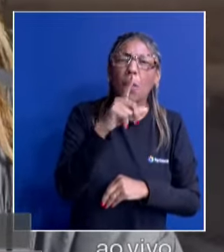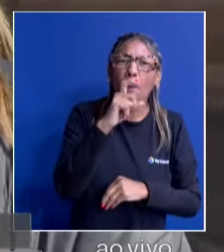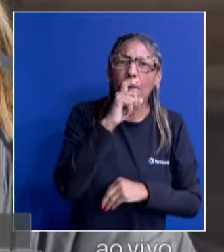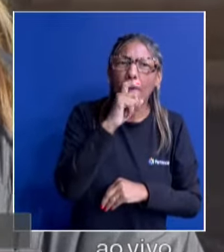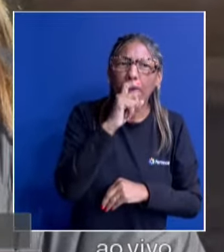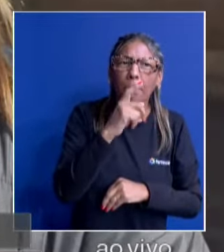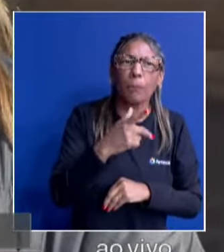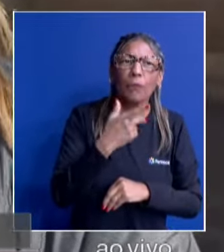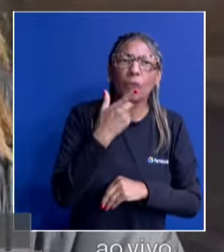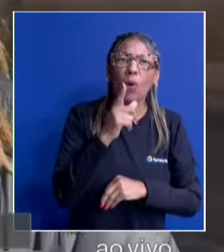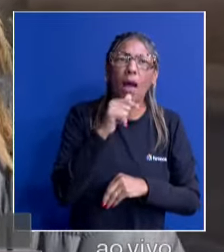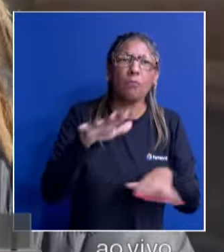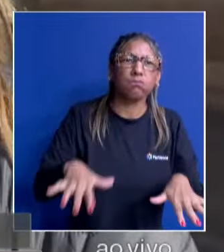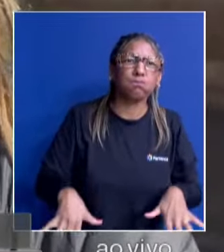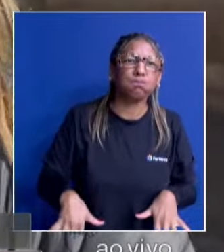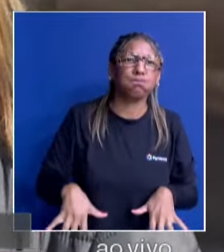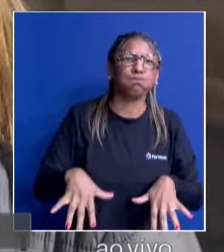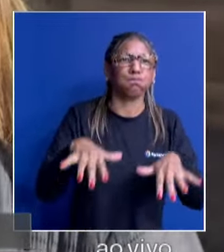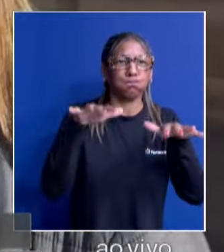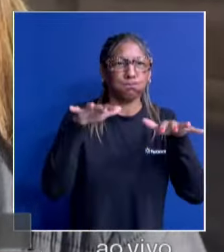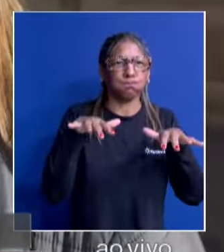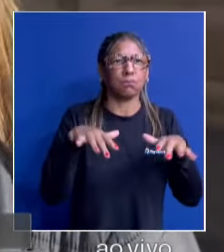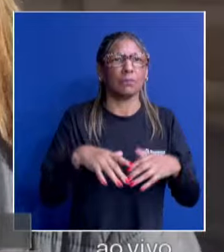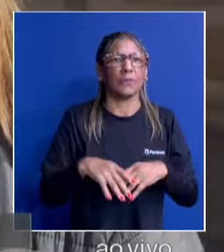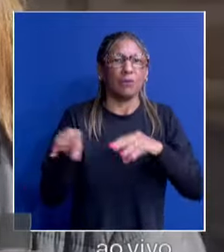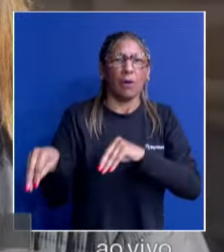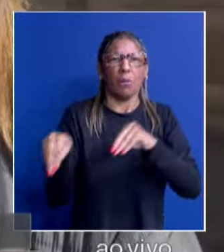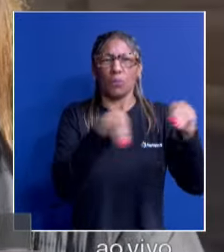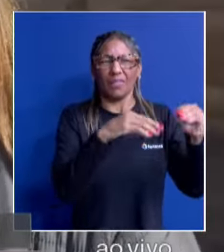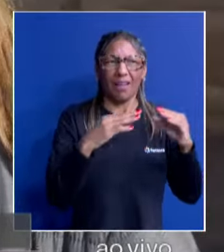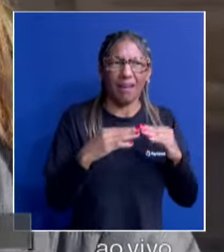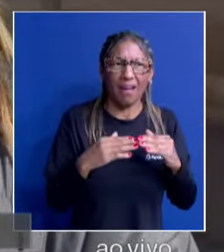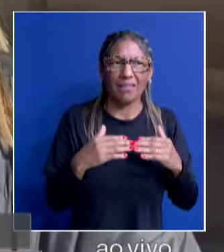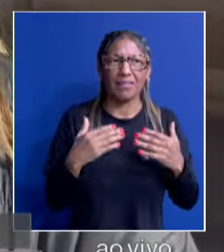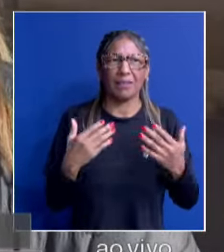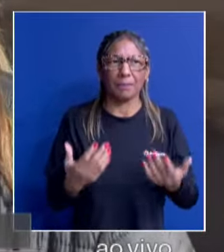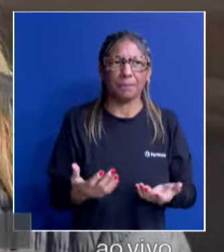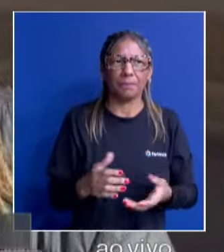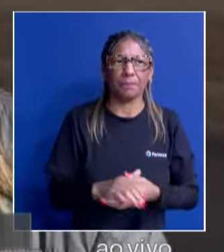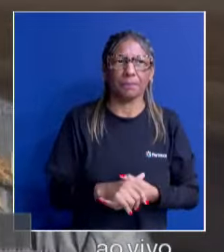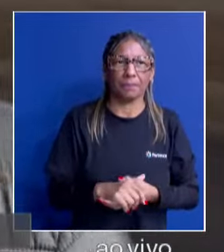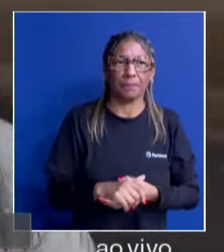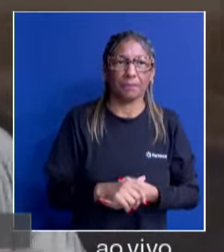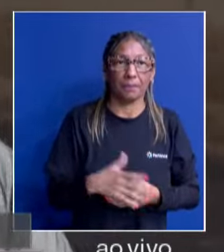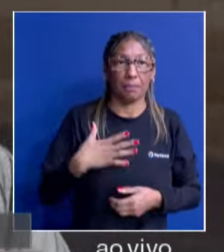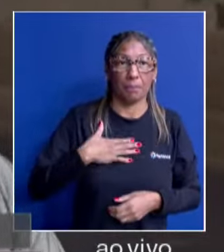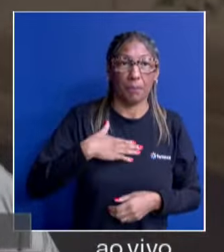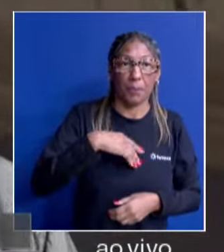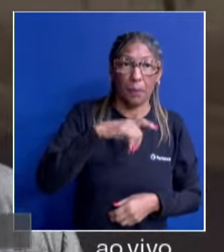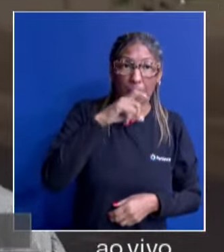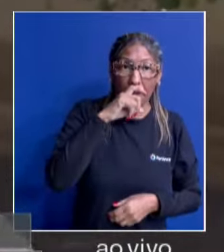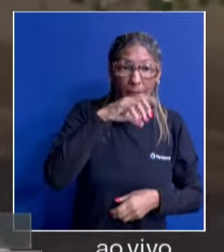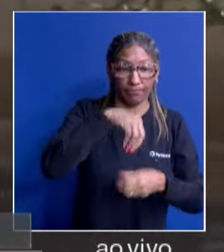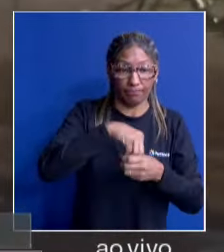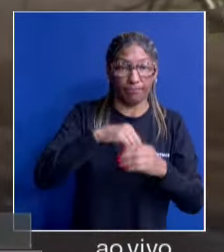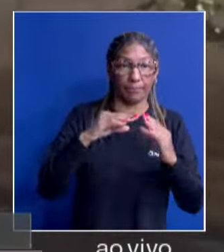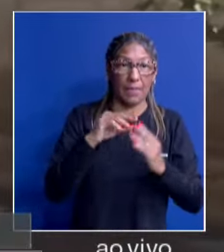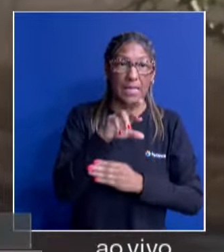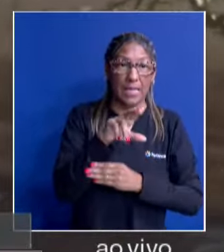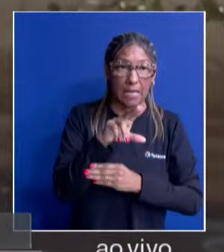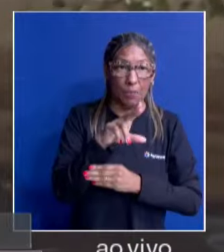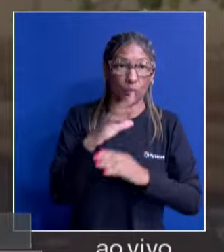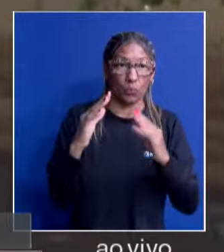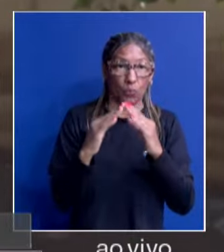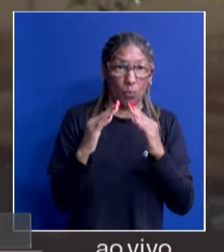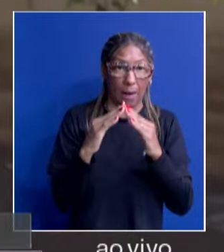processo todo da enchente? Tiveram que sair da residência? O meu pai, ele mora comigo e meu irmão numa